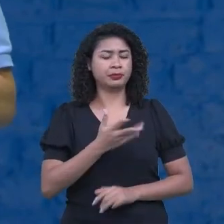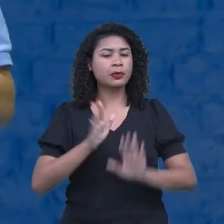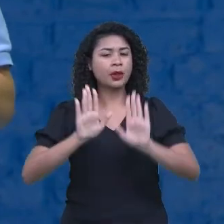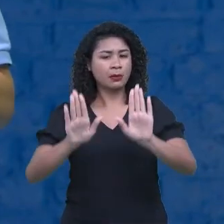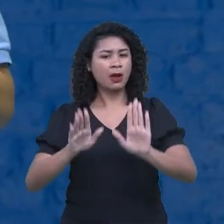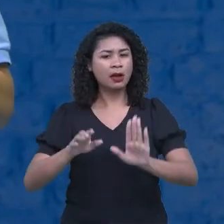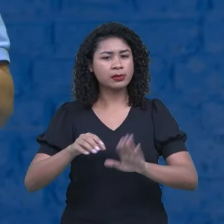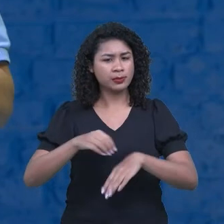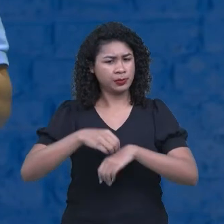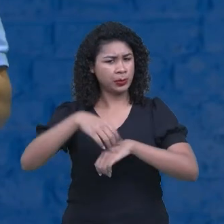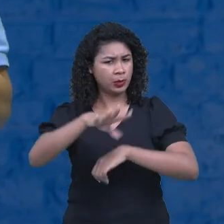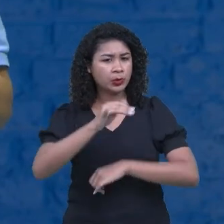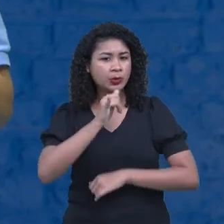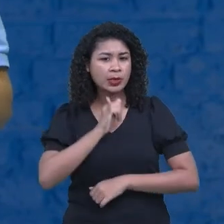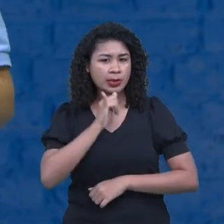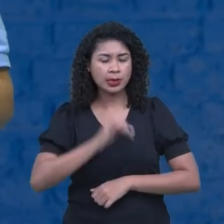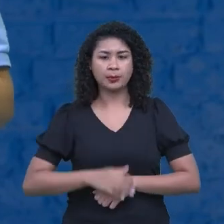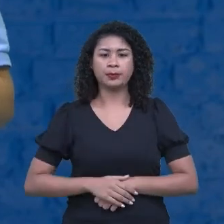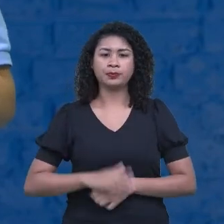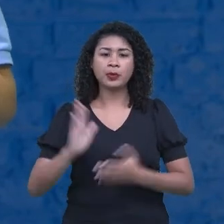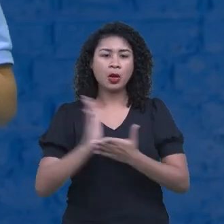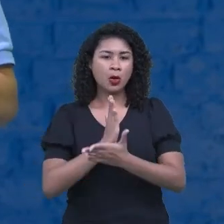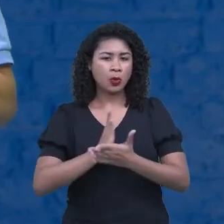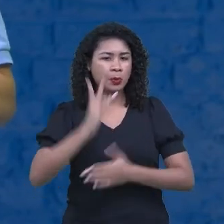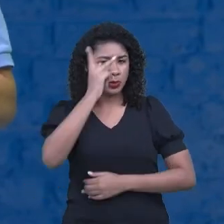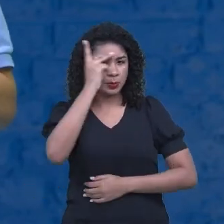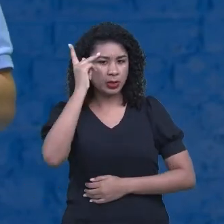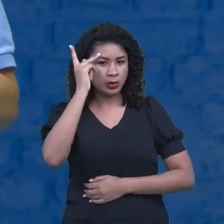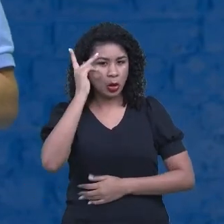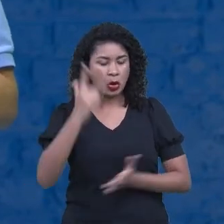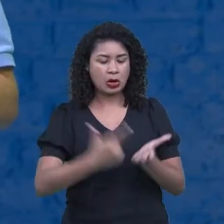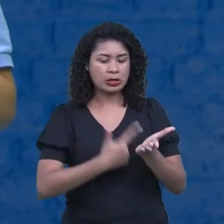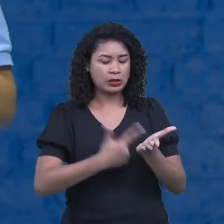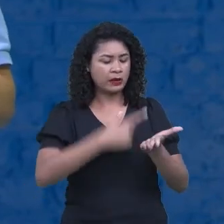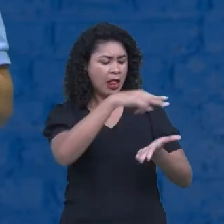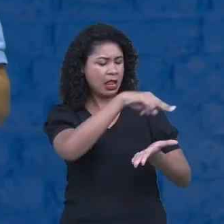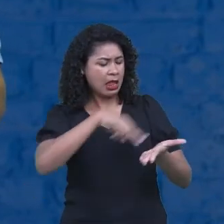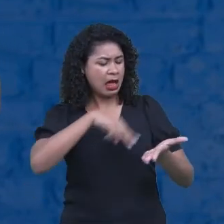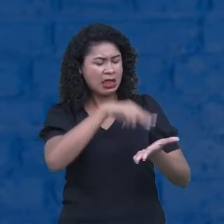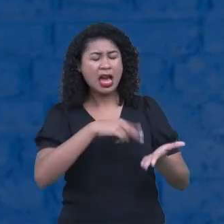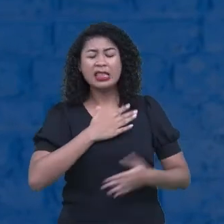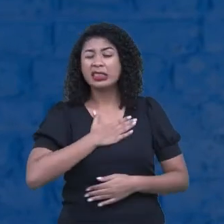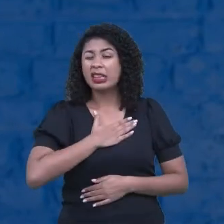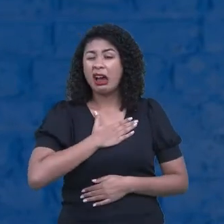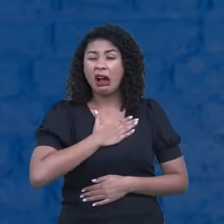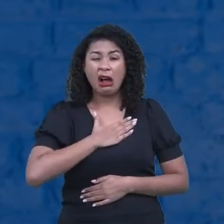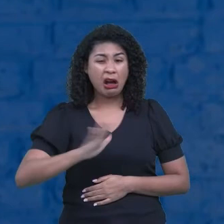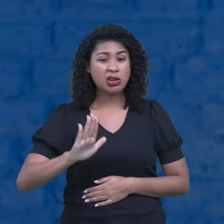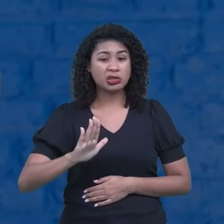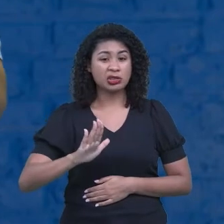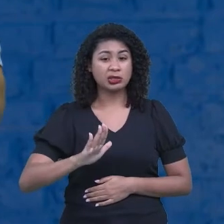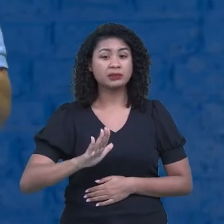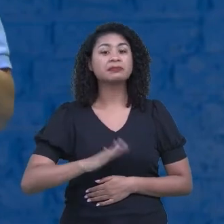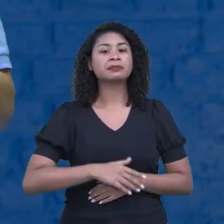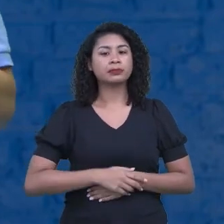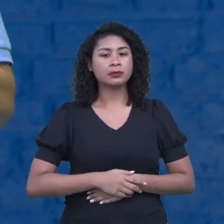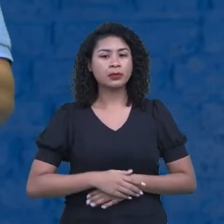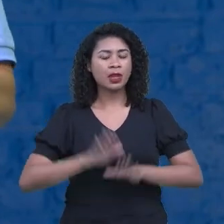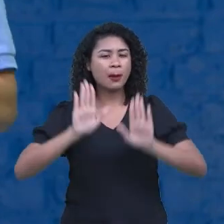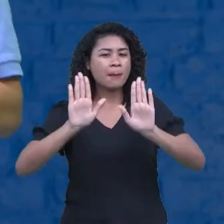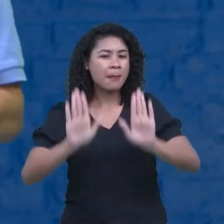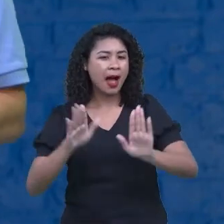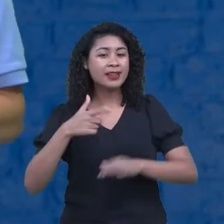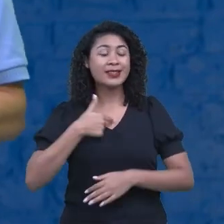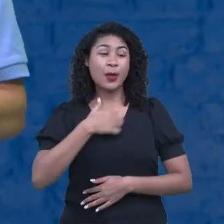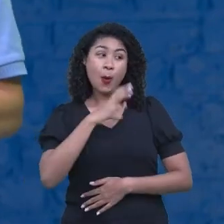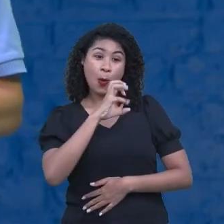Certo? Tem alunos que não suportam ler. Não é que eu não suporto. Eu sou mais a questão prática. Eu gosto